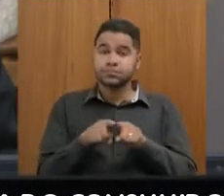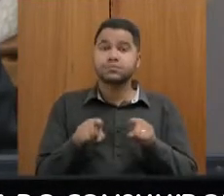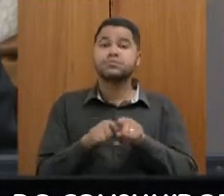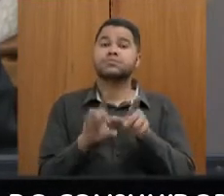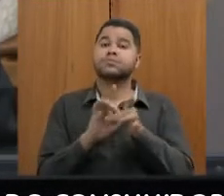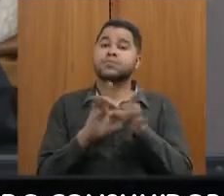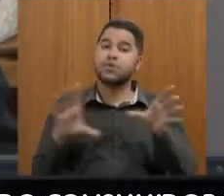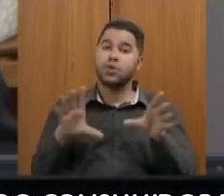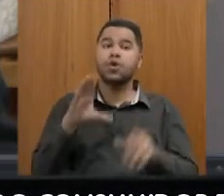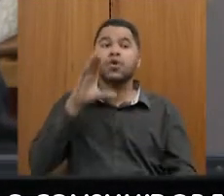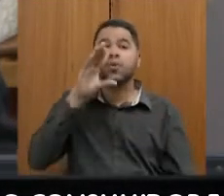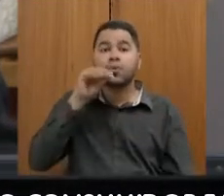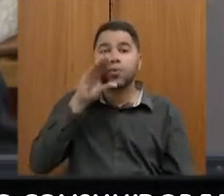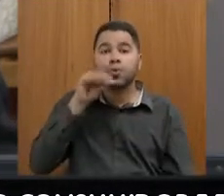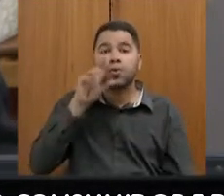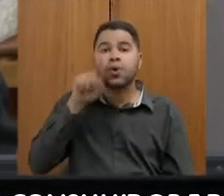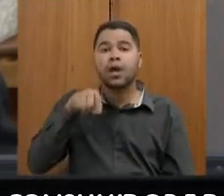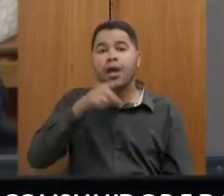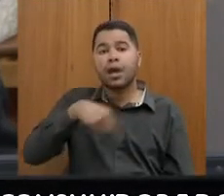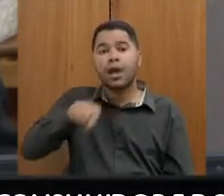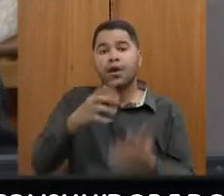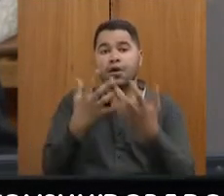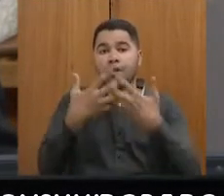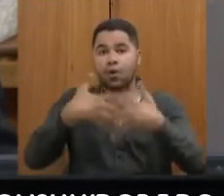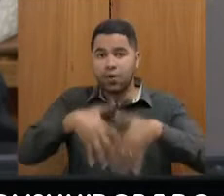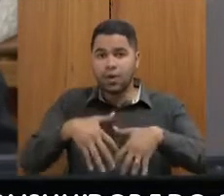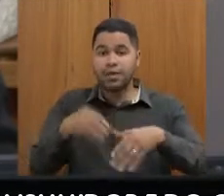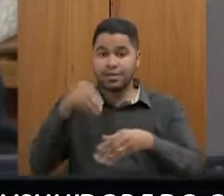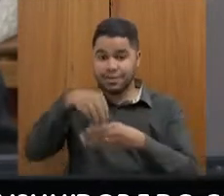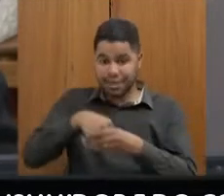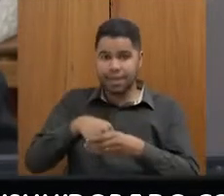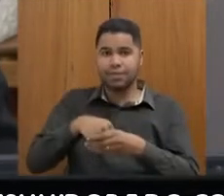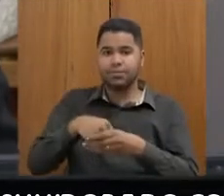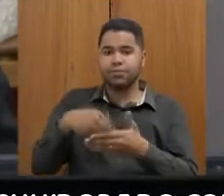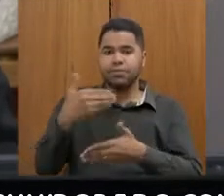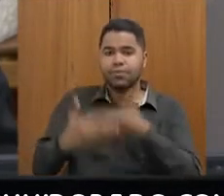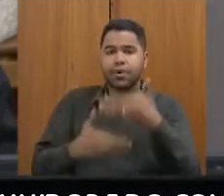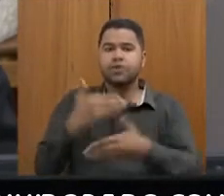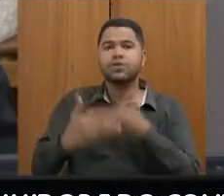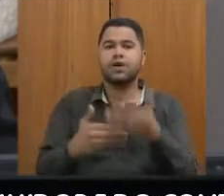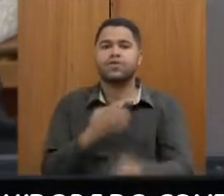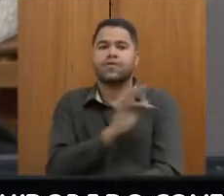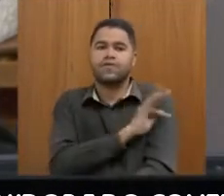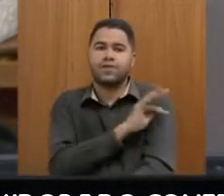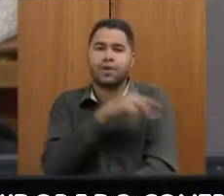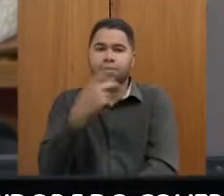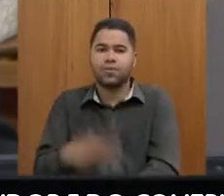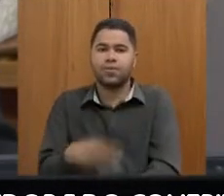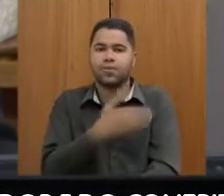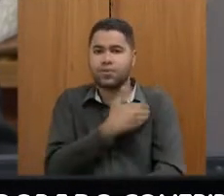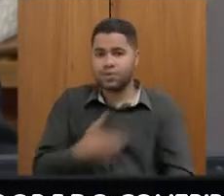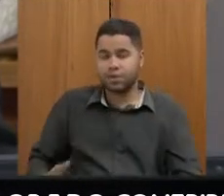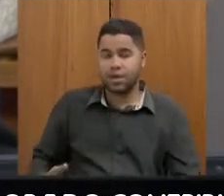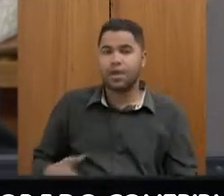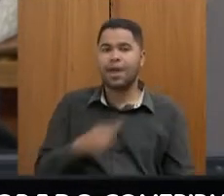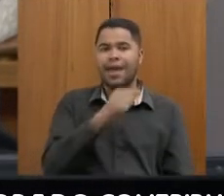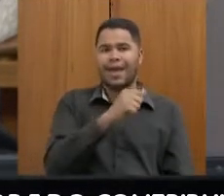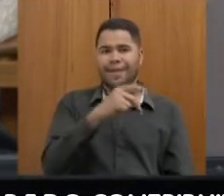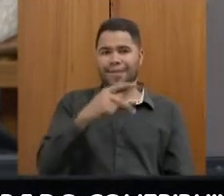disponibilizada a funcionalidade dentro da educação fiscal, que a gente tem dentro do processo de educação fiscal no Estado, um app